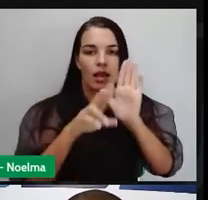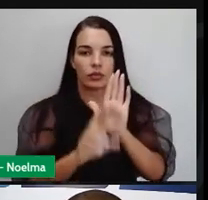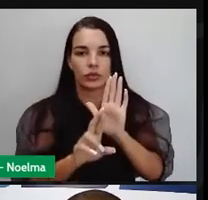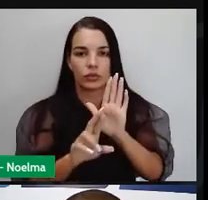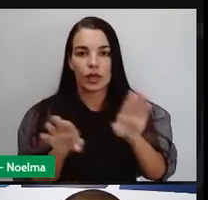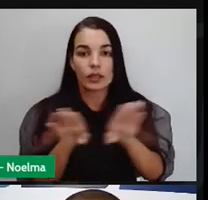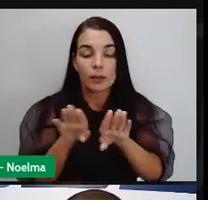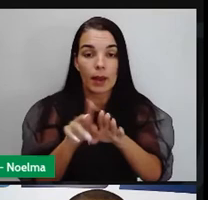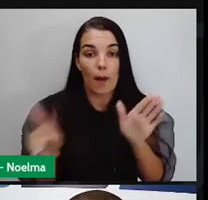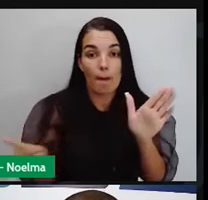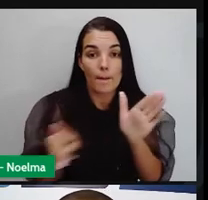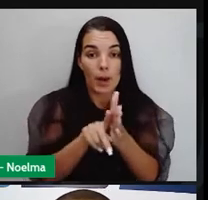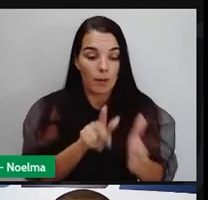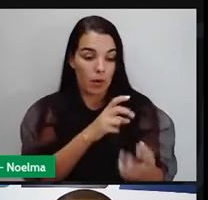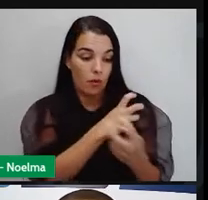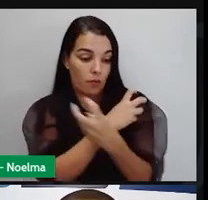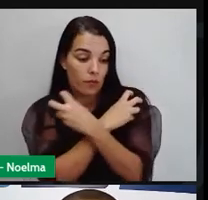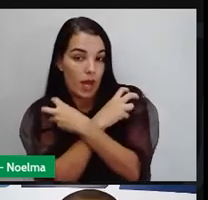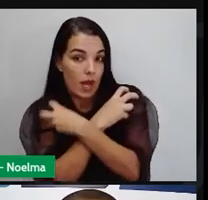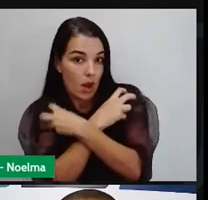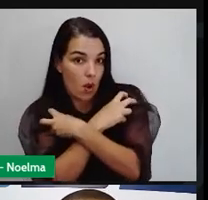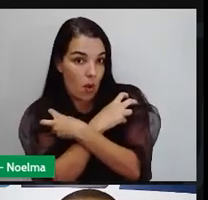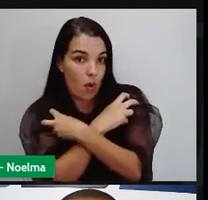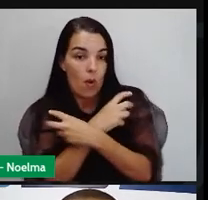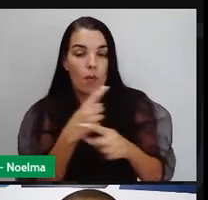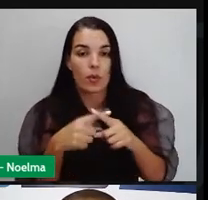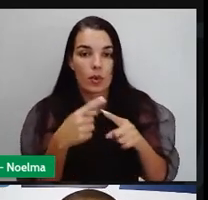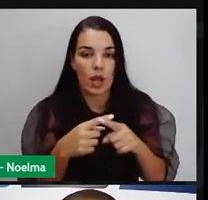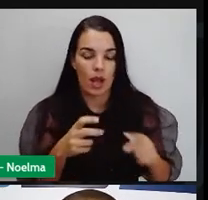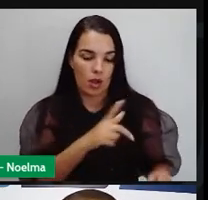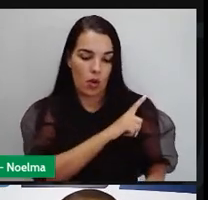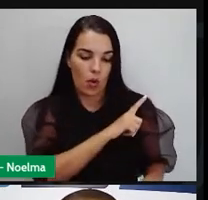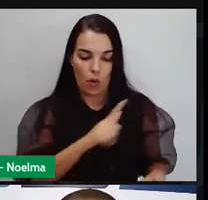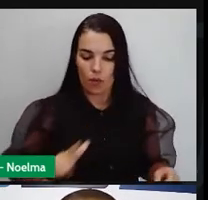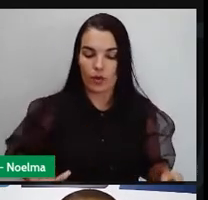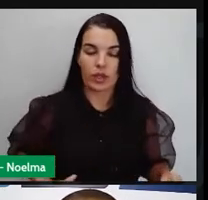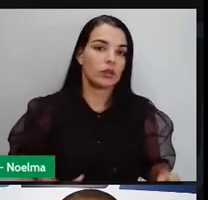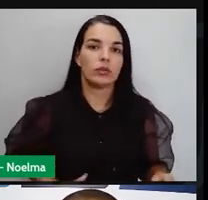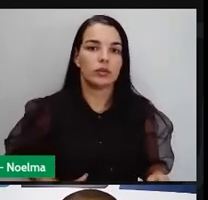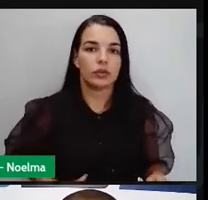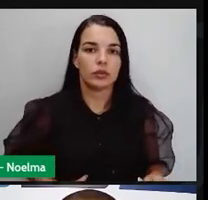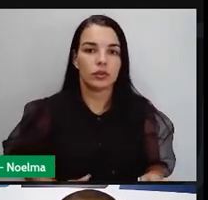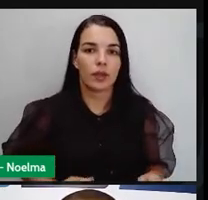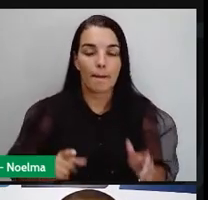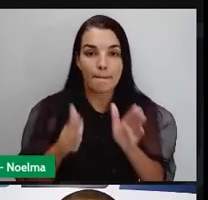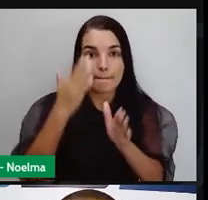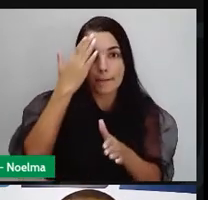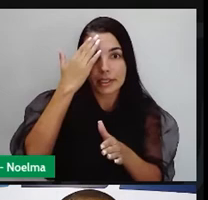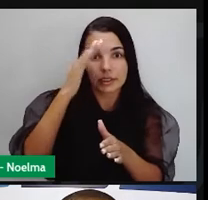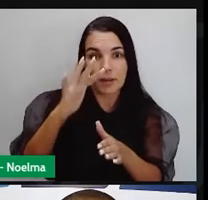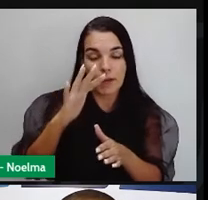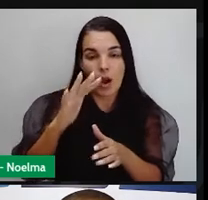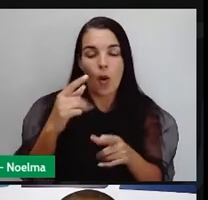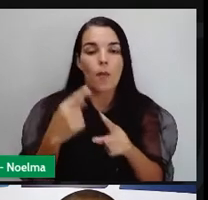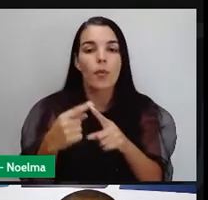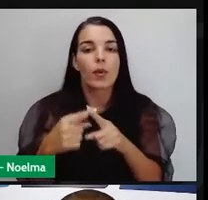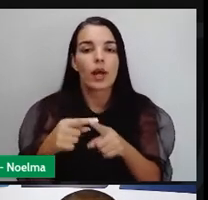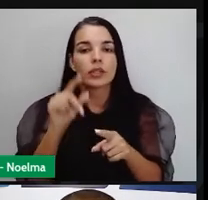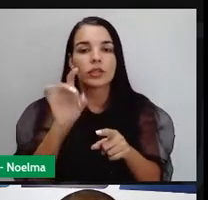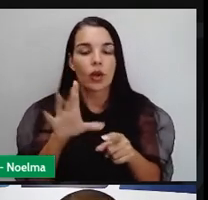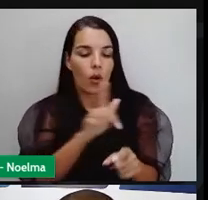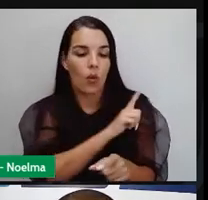faraó, como governante principal do Egito, ele só exercia esse governo porque ele era